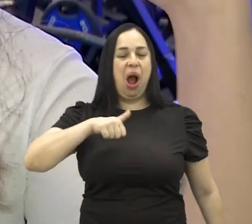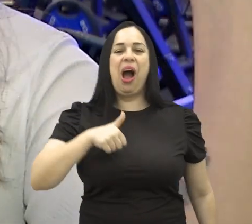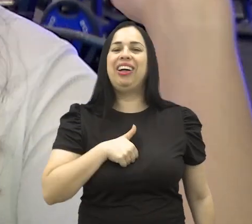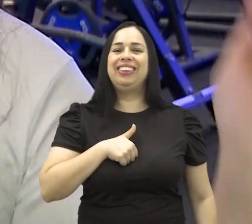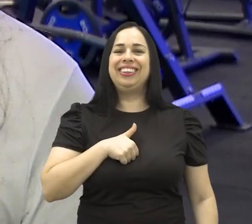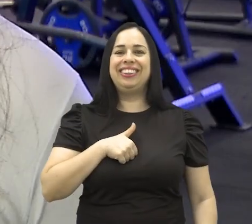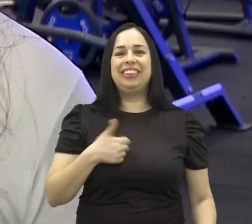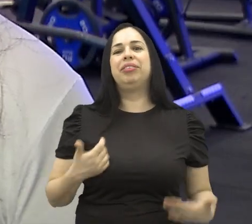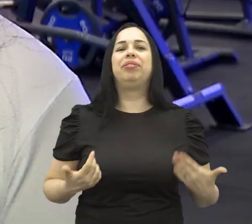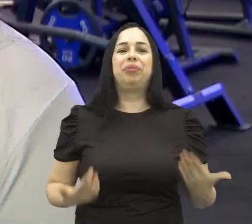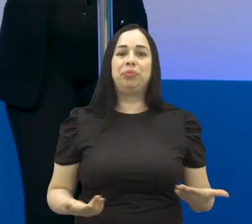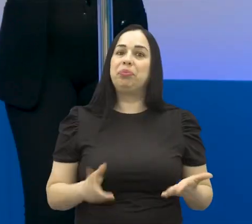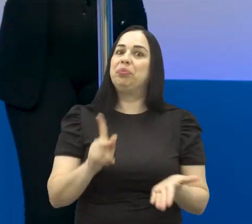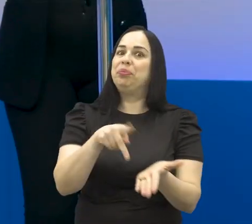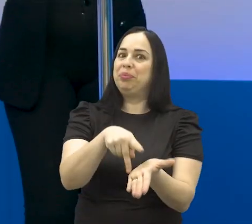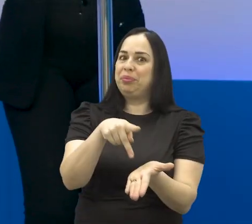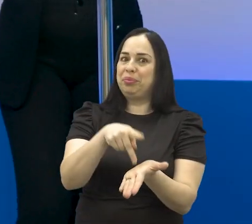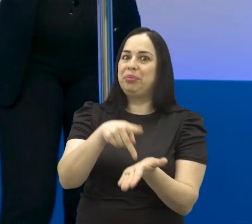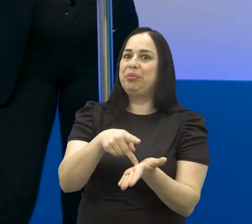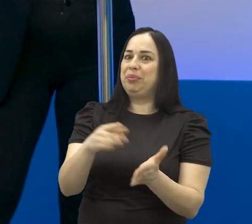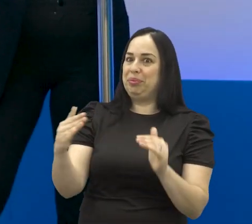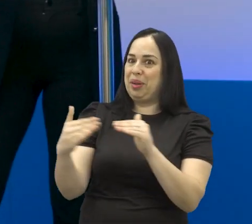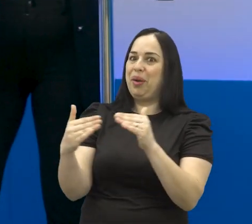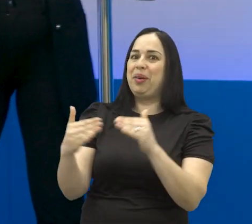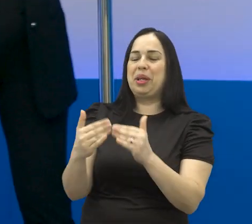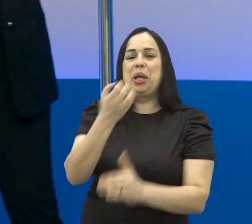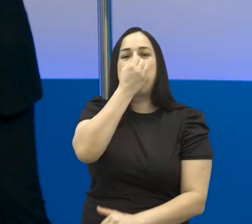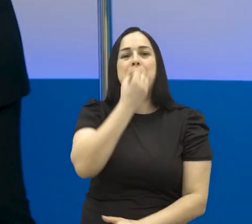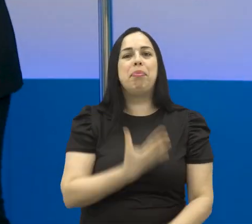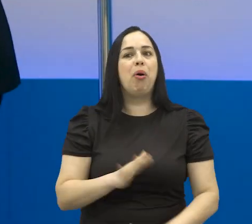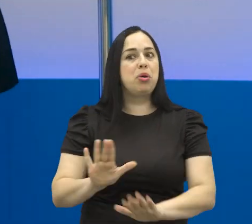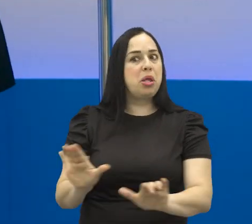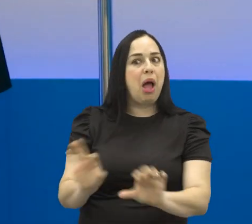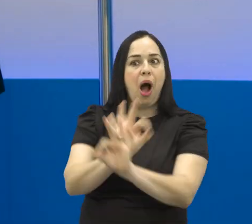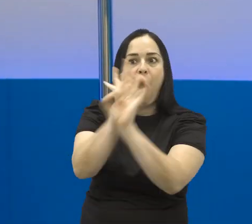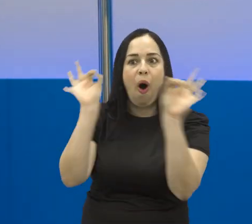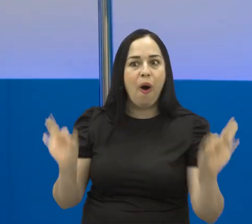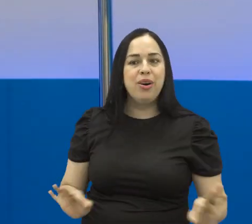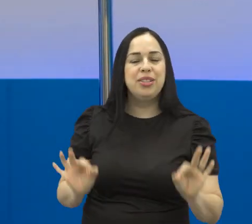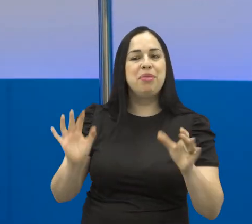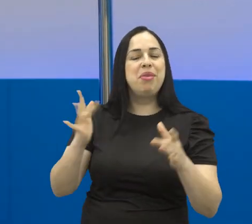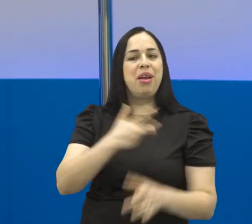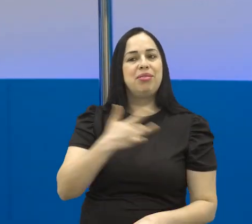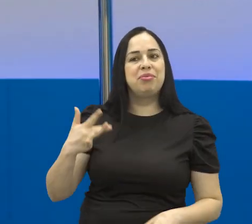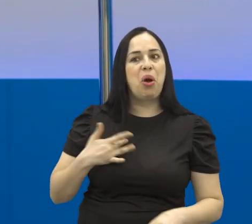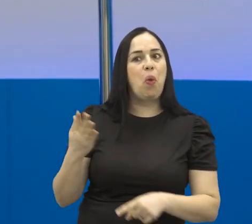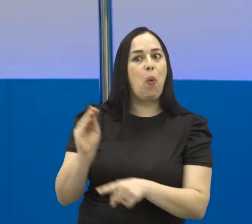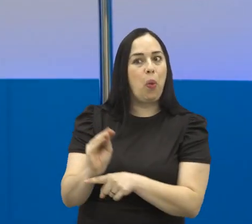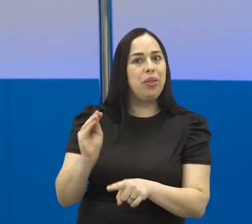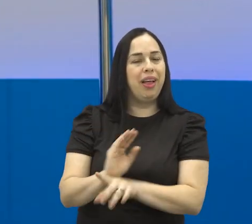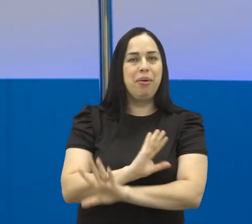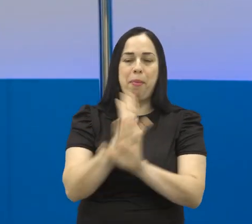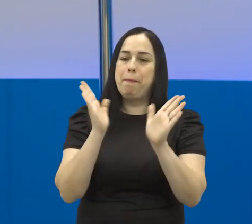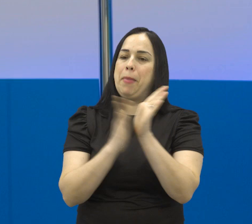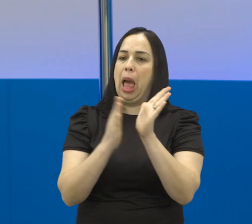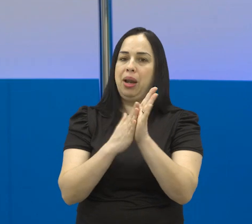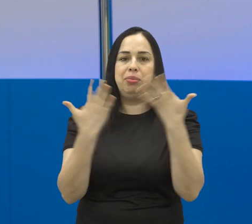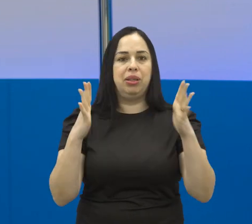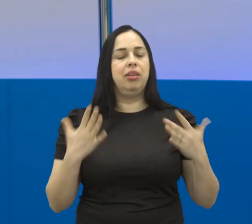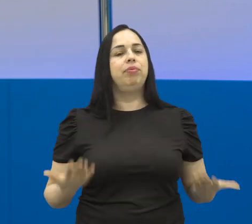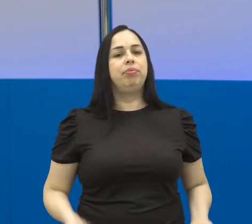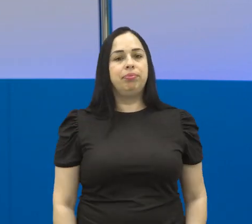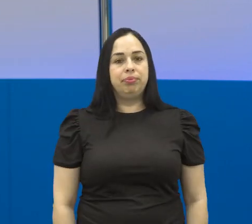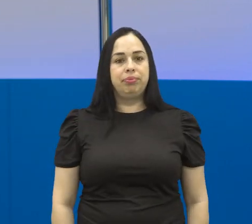assim, nas alturas. É isso aí, Maria Laura, que bom que você está bem, feliz e cuidando da saúde. Parabéns, viu?